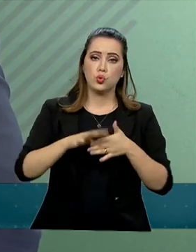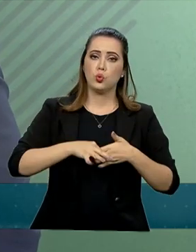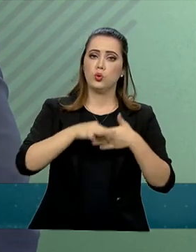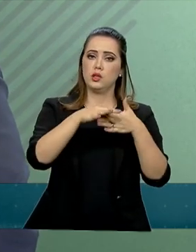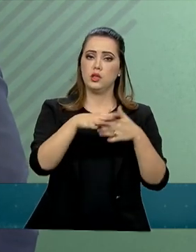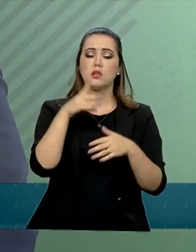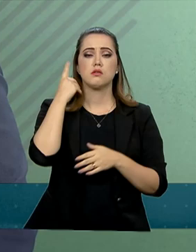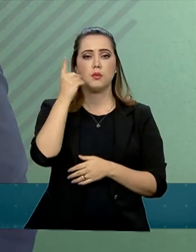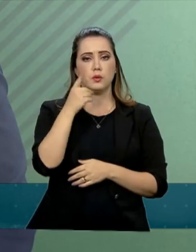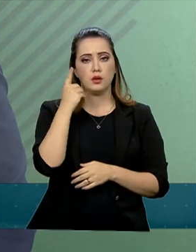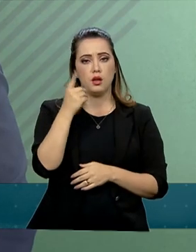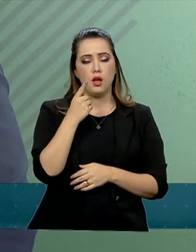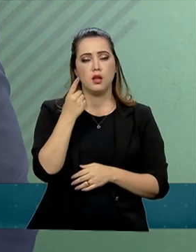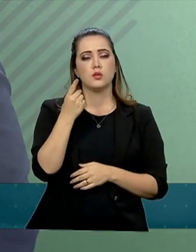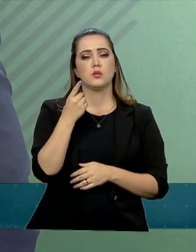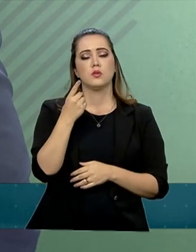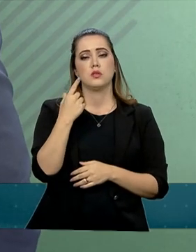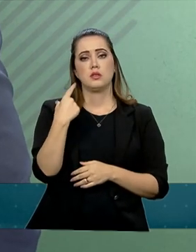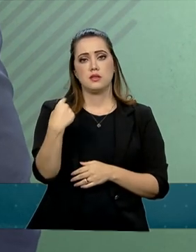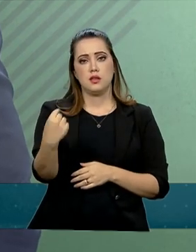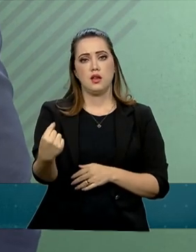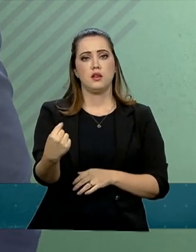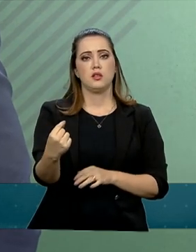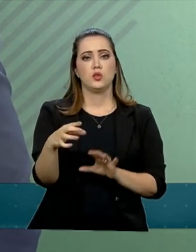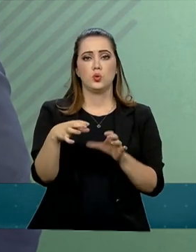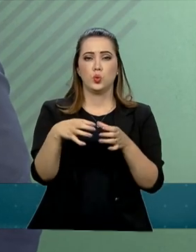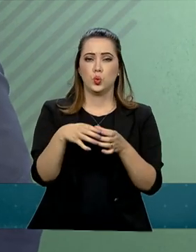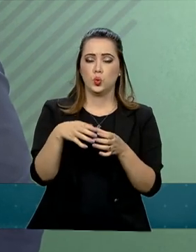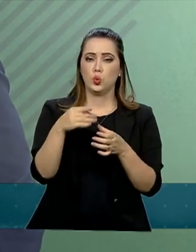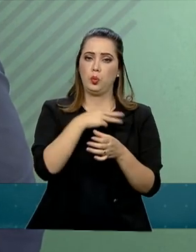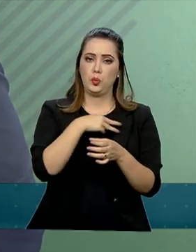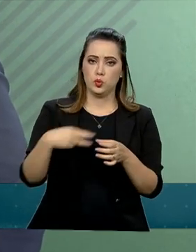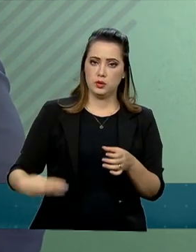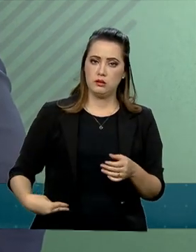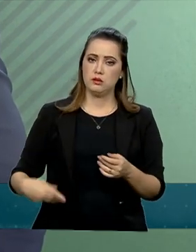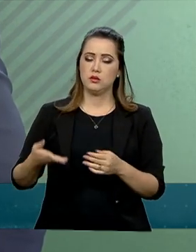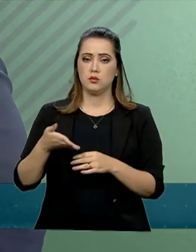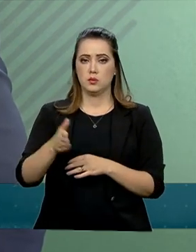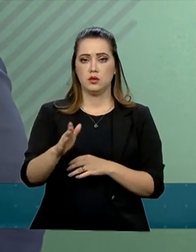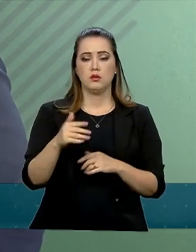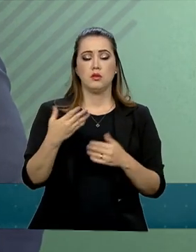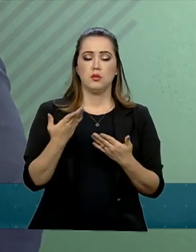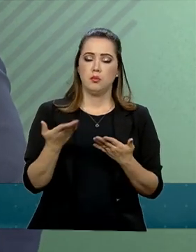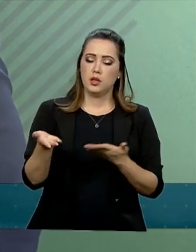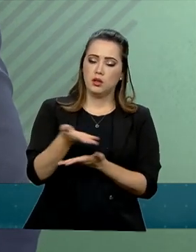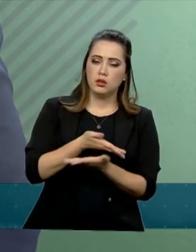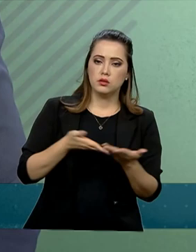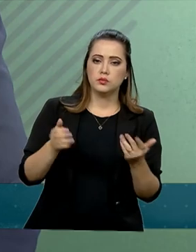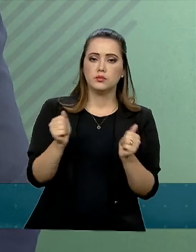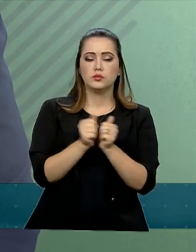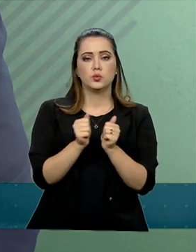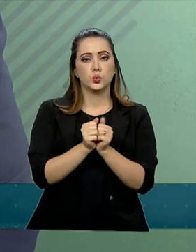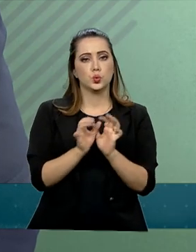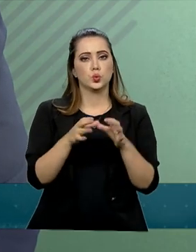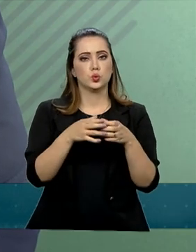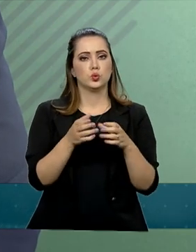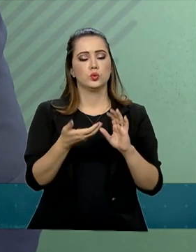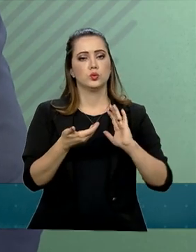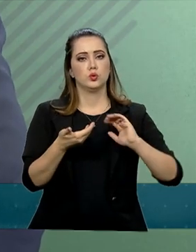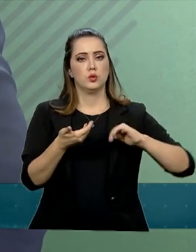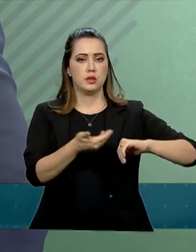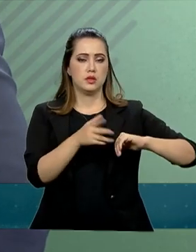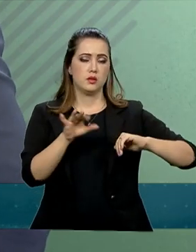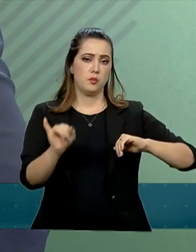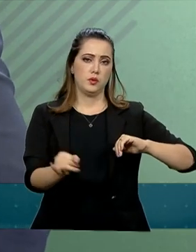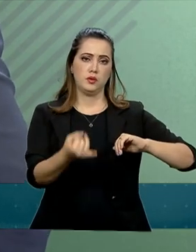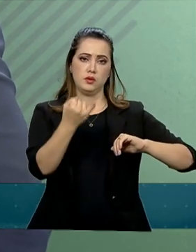os deputados que foram exonerados dos cargos de ministro, para compartilhem com os outros congressistas a